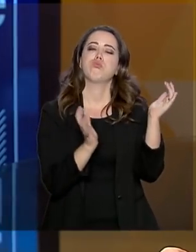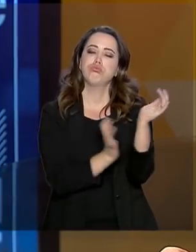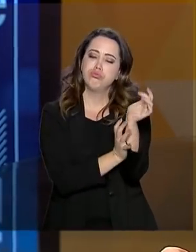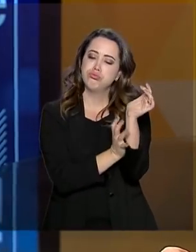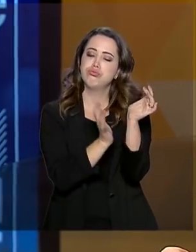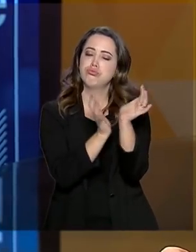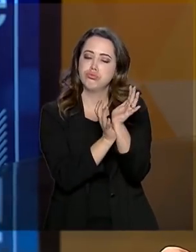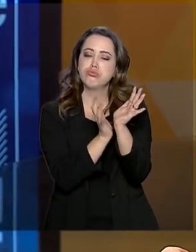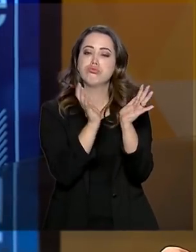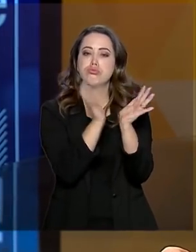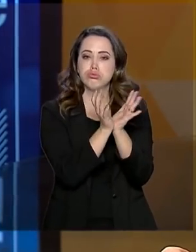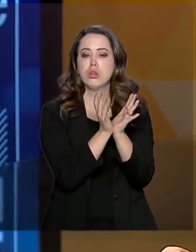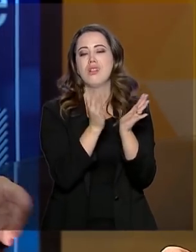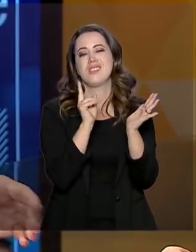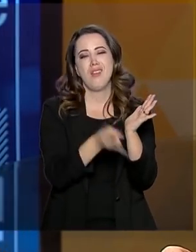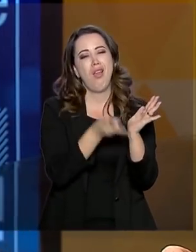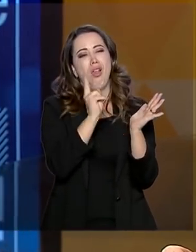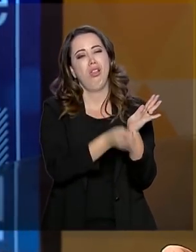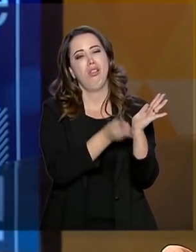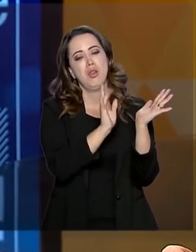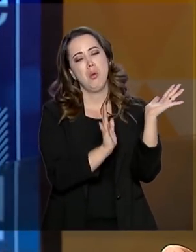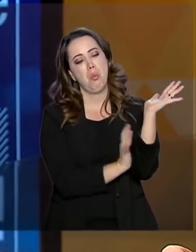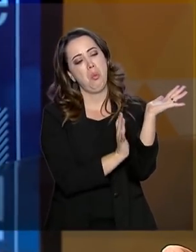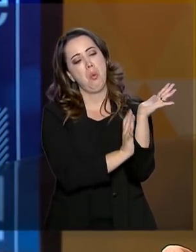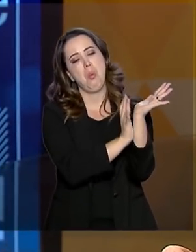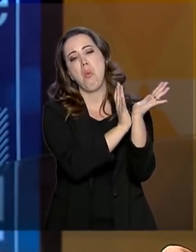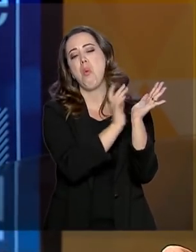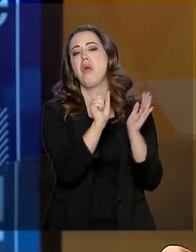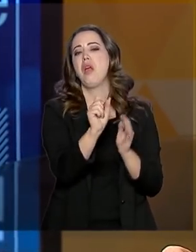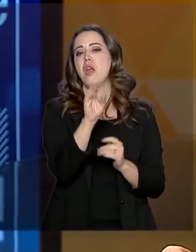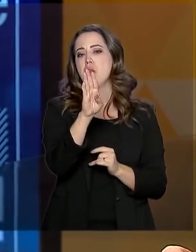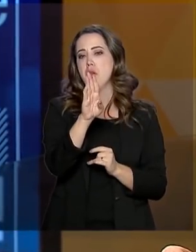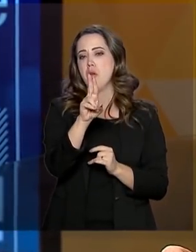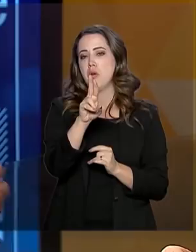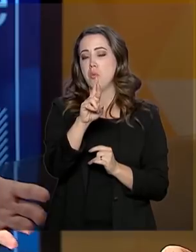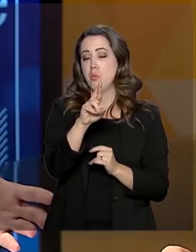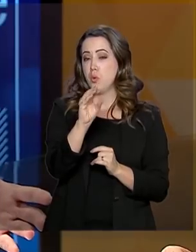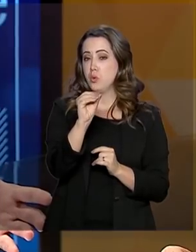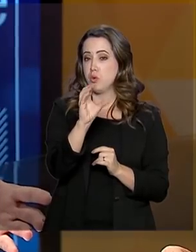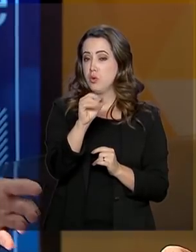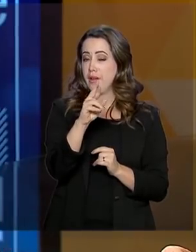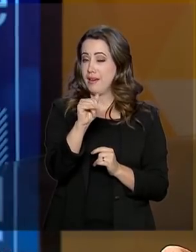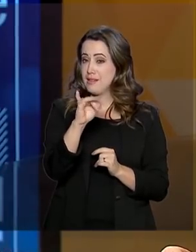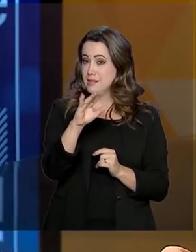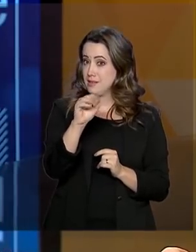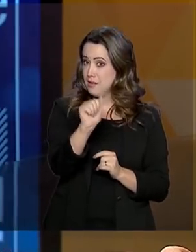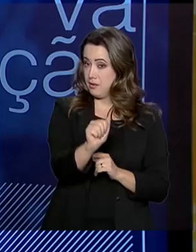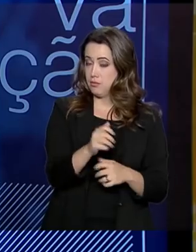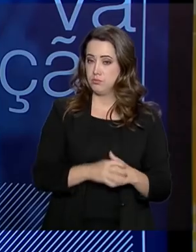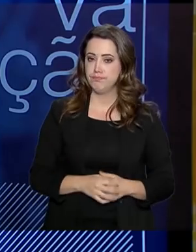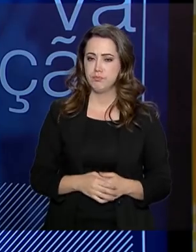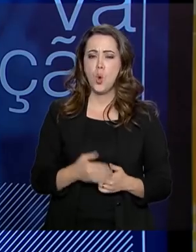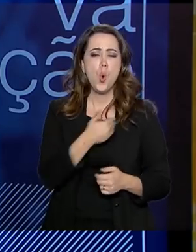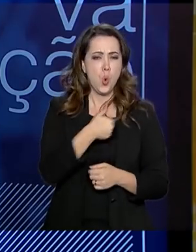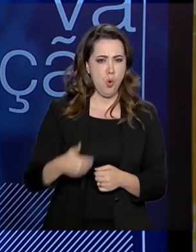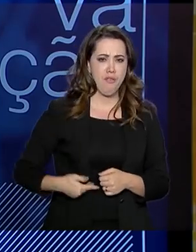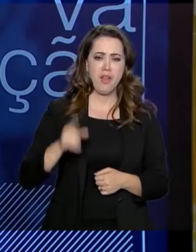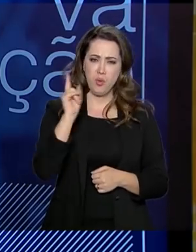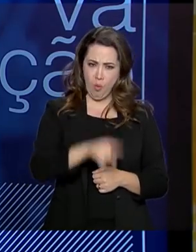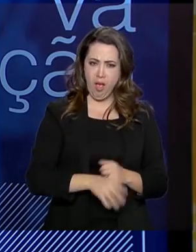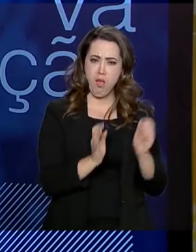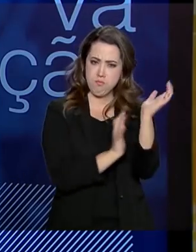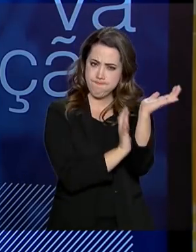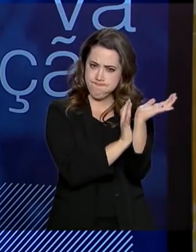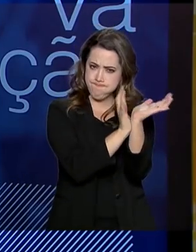O que eu lhe pergunto nesse início do nosso programa é, o governo brasileiro é muito burocrático? Paulo, como você